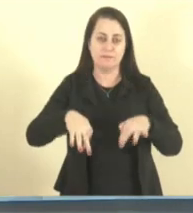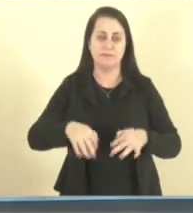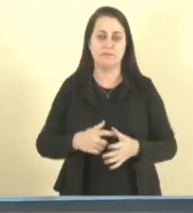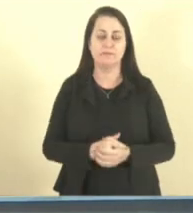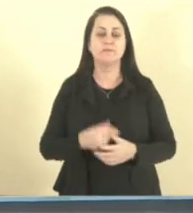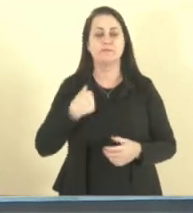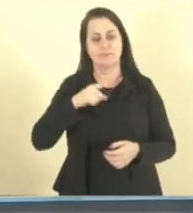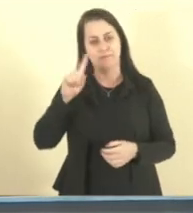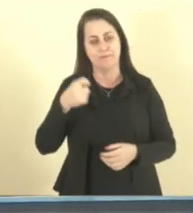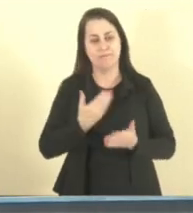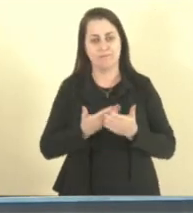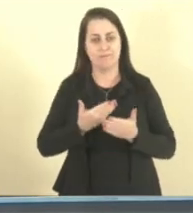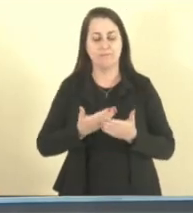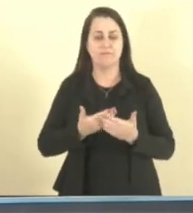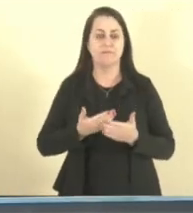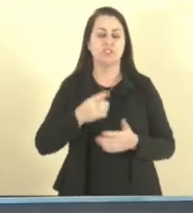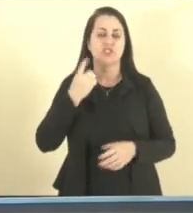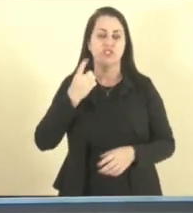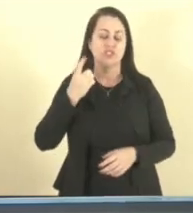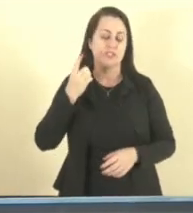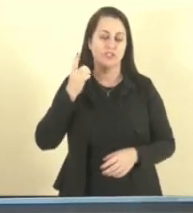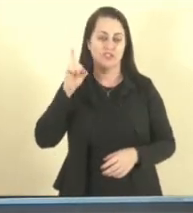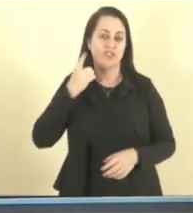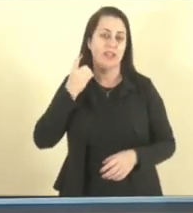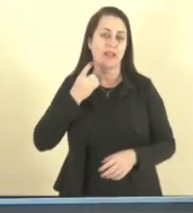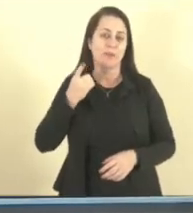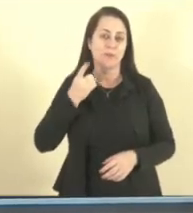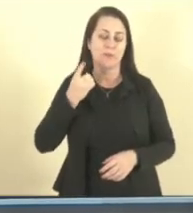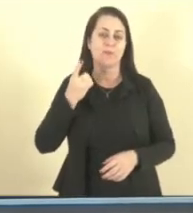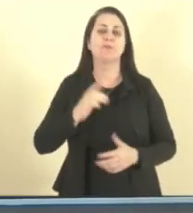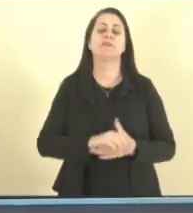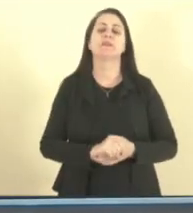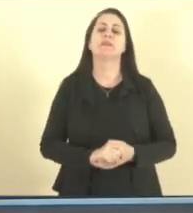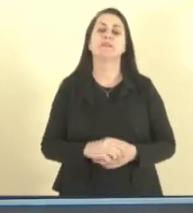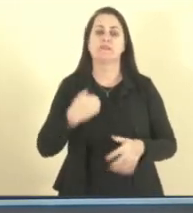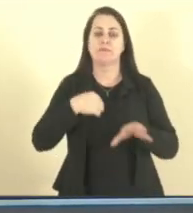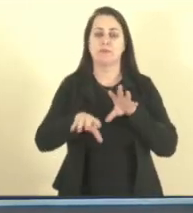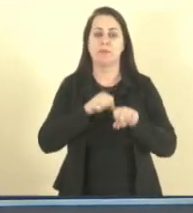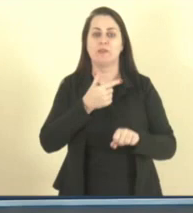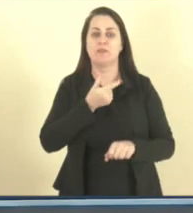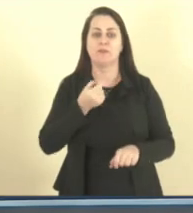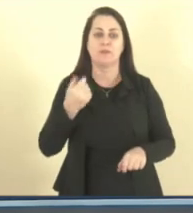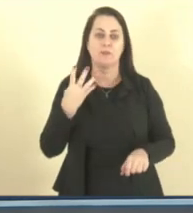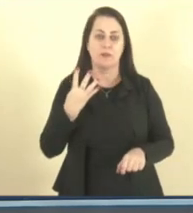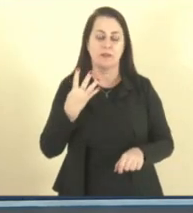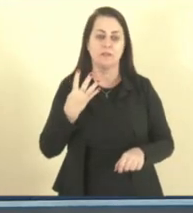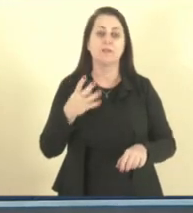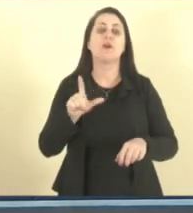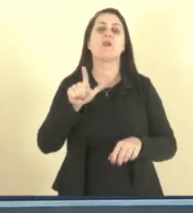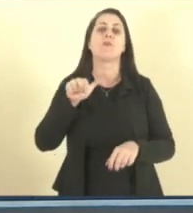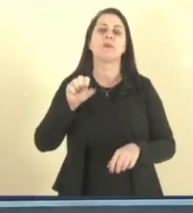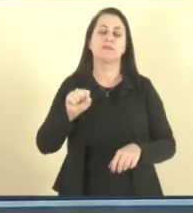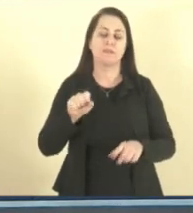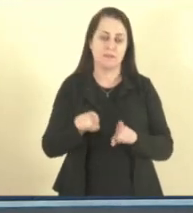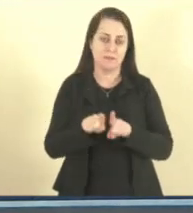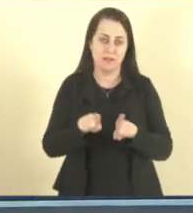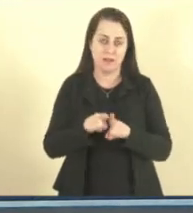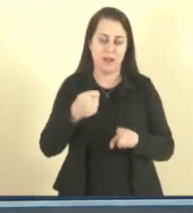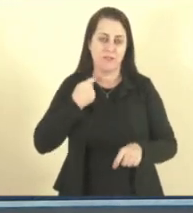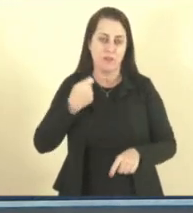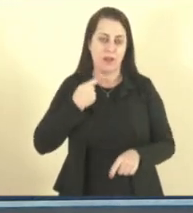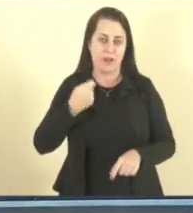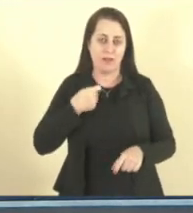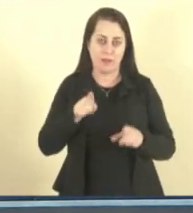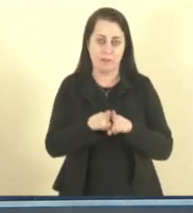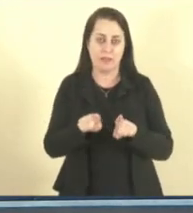Eu já fui estudante de Direito em 2000, a 2004, formei em 2004. Deputado Lucas também, advogado